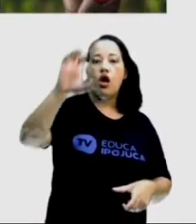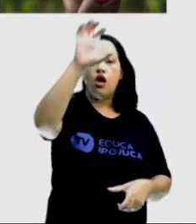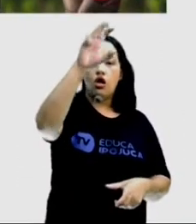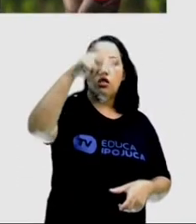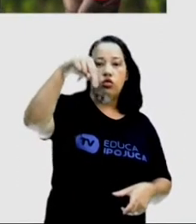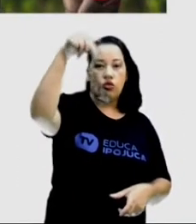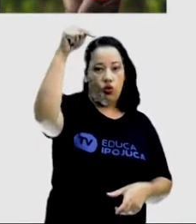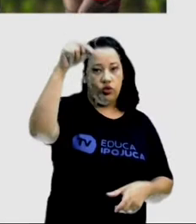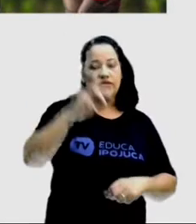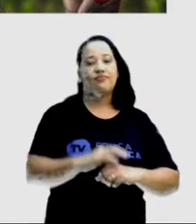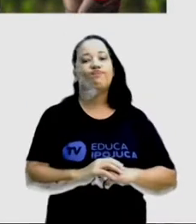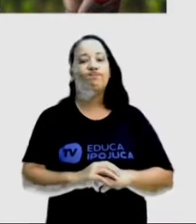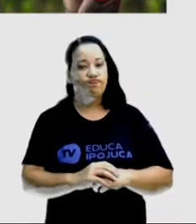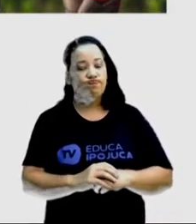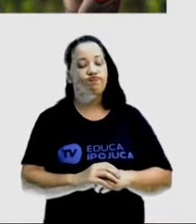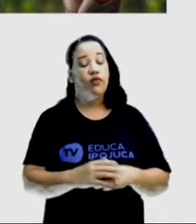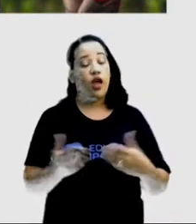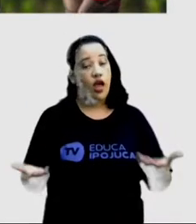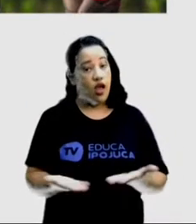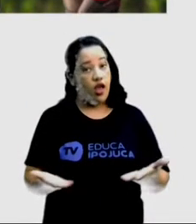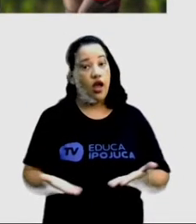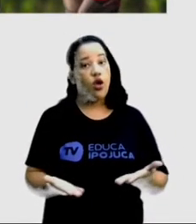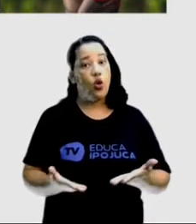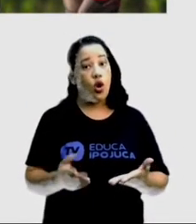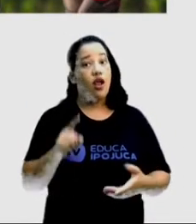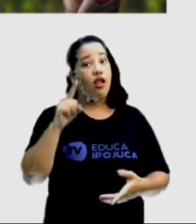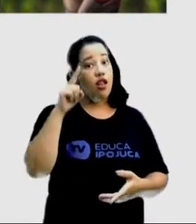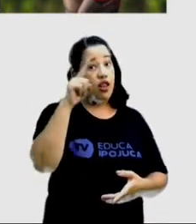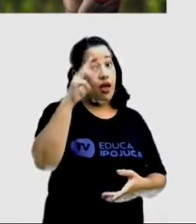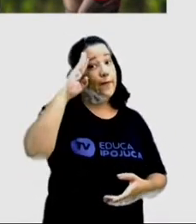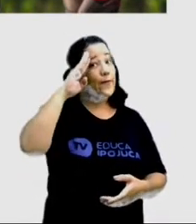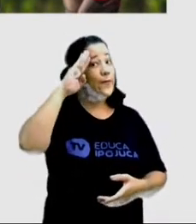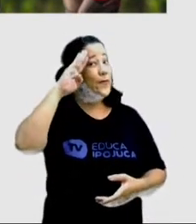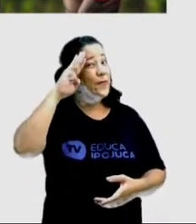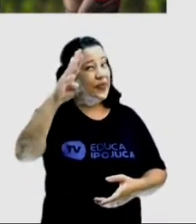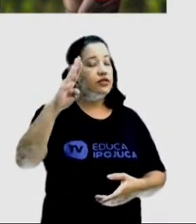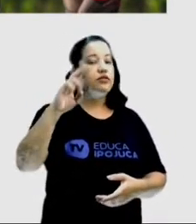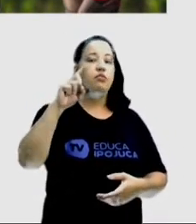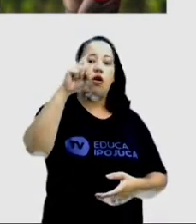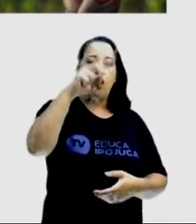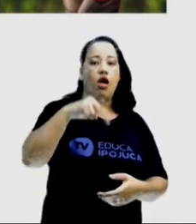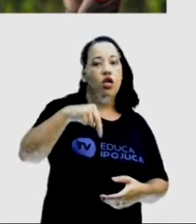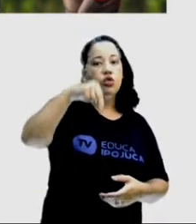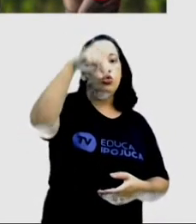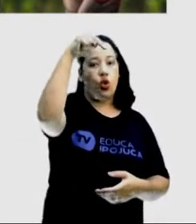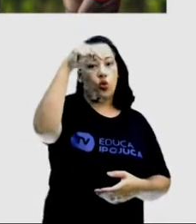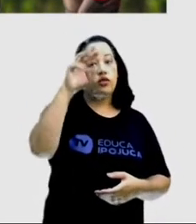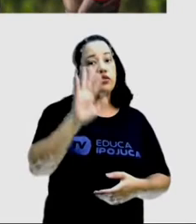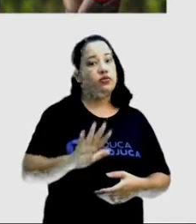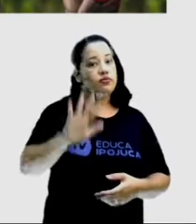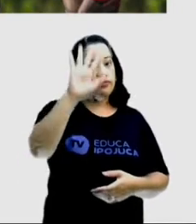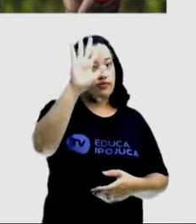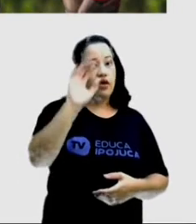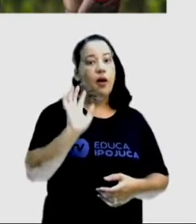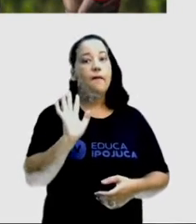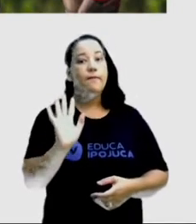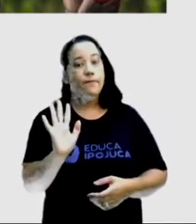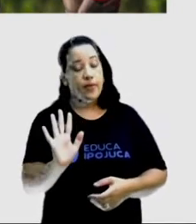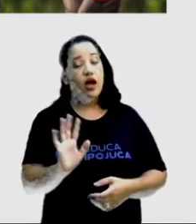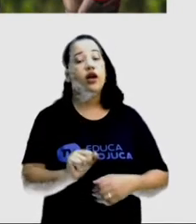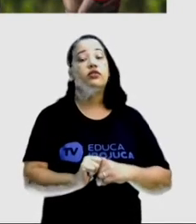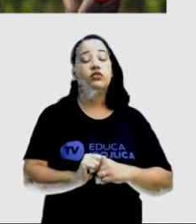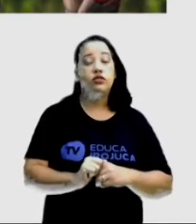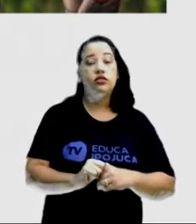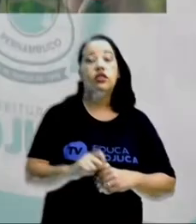Agora vejam só, elas se concentram principalmente na região norte, mas isso não quer dizer